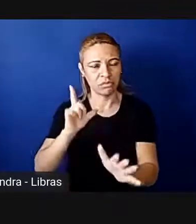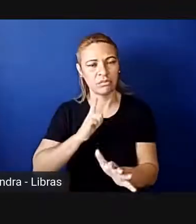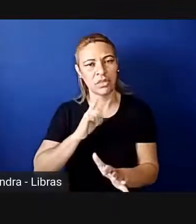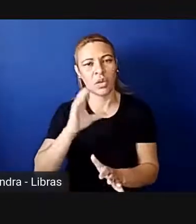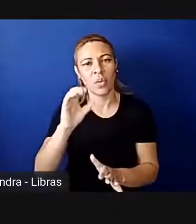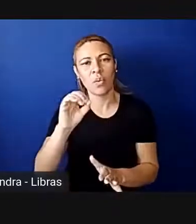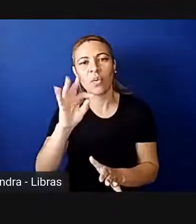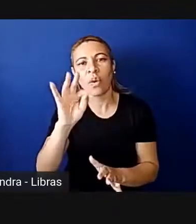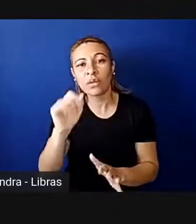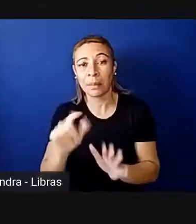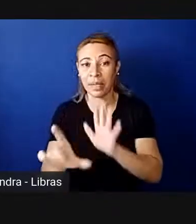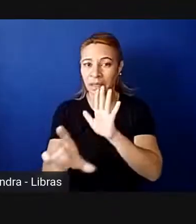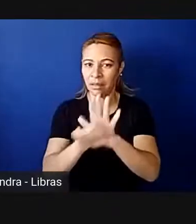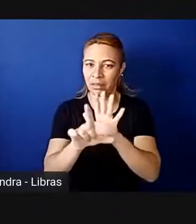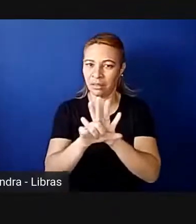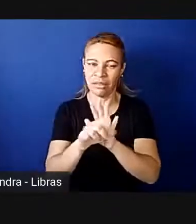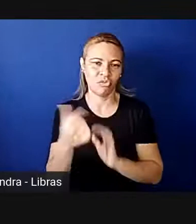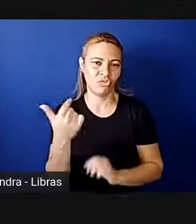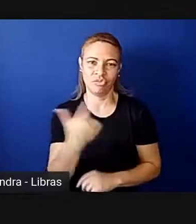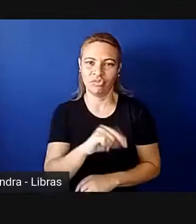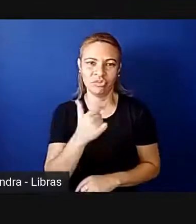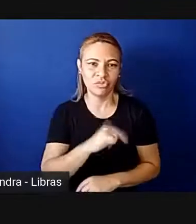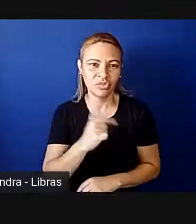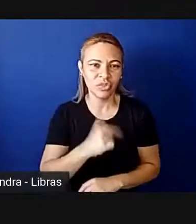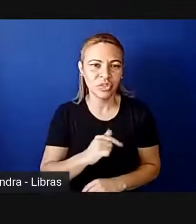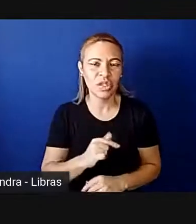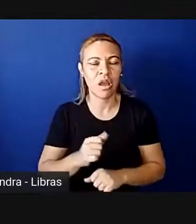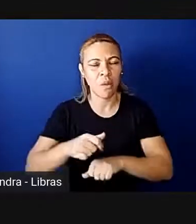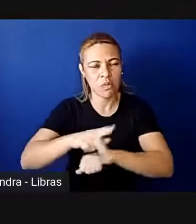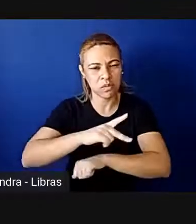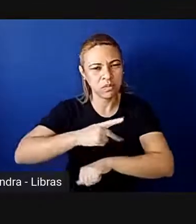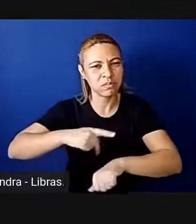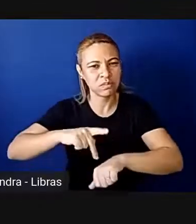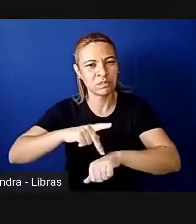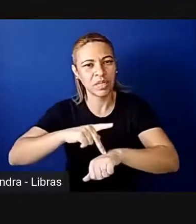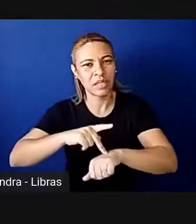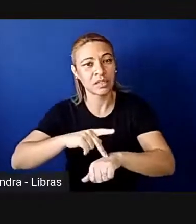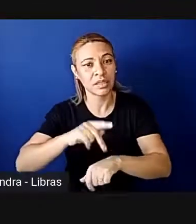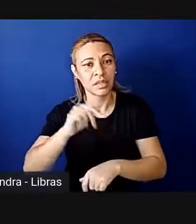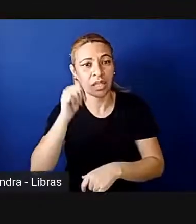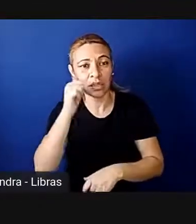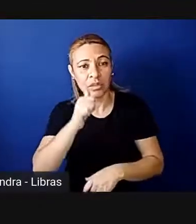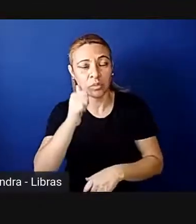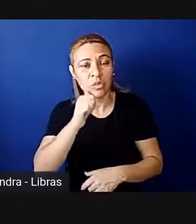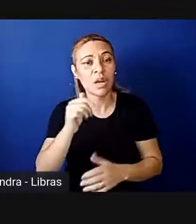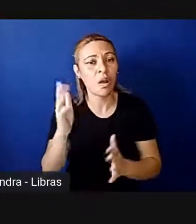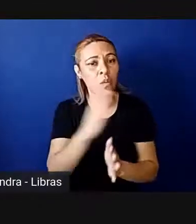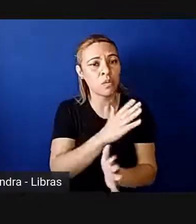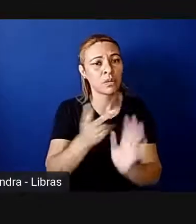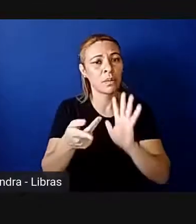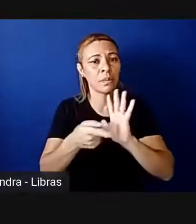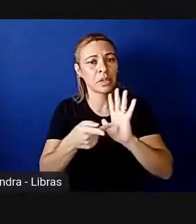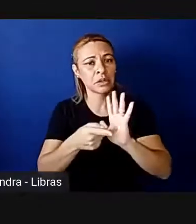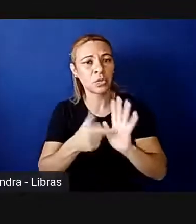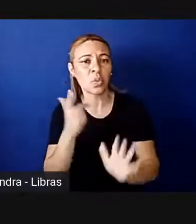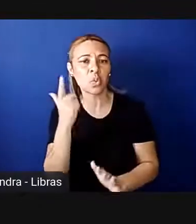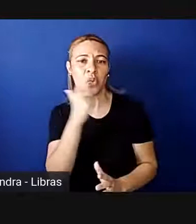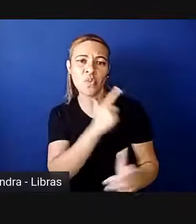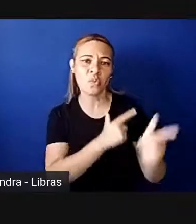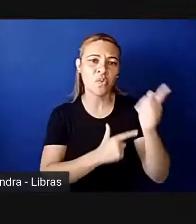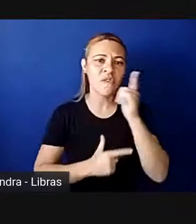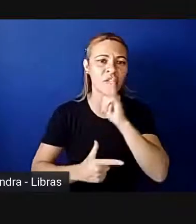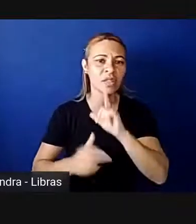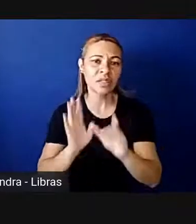cotas adotadas em países nórdicos, assim, onde que as mulheres de alguns partidos tinham conseguido conquistar no interior do